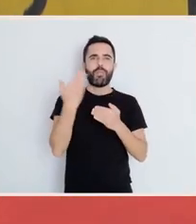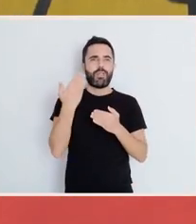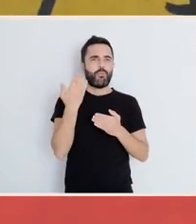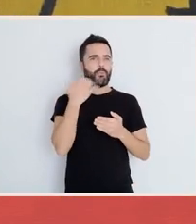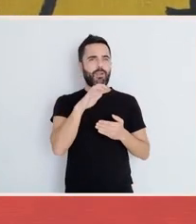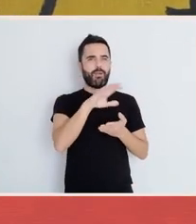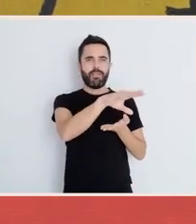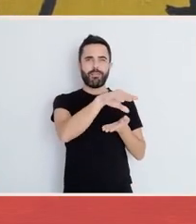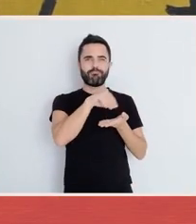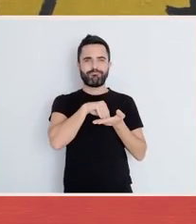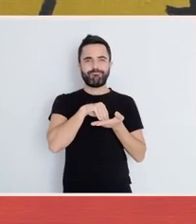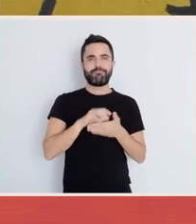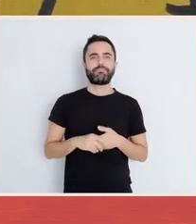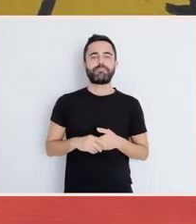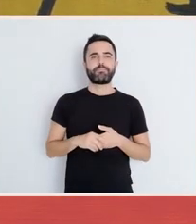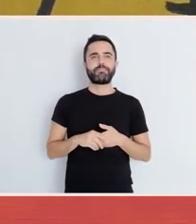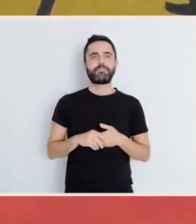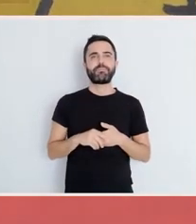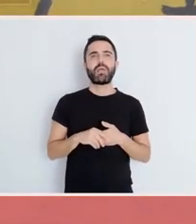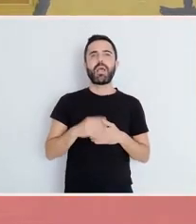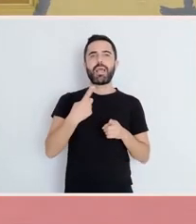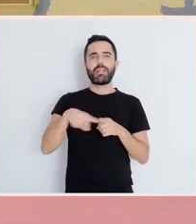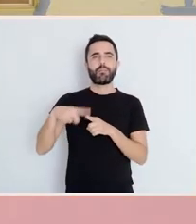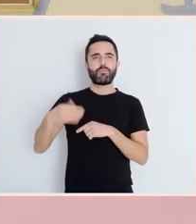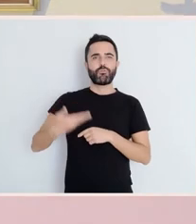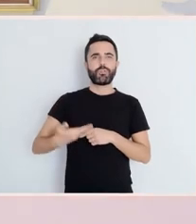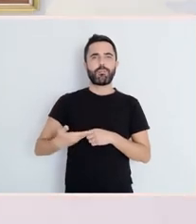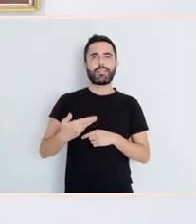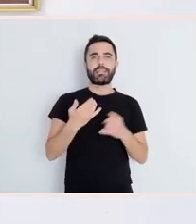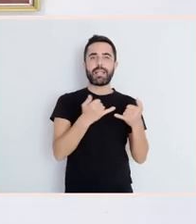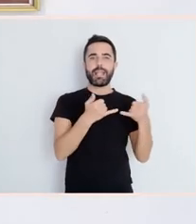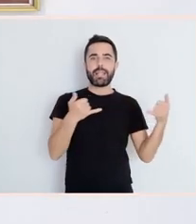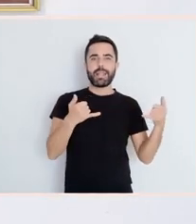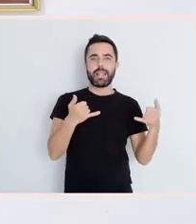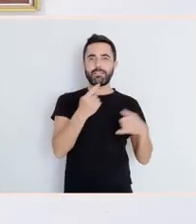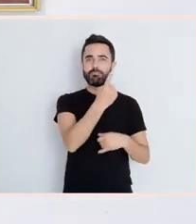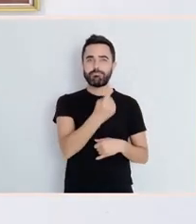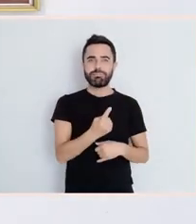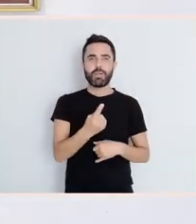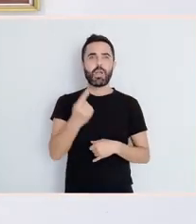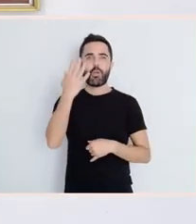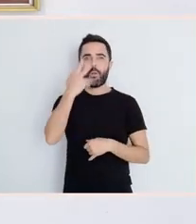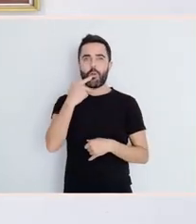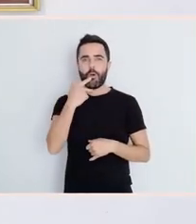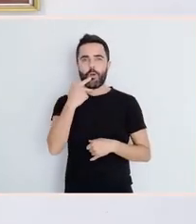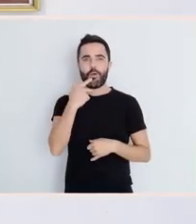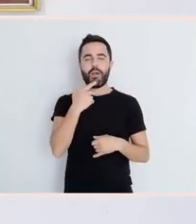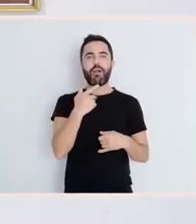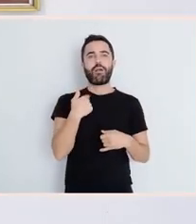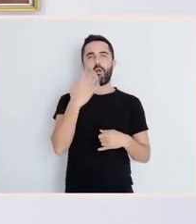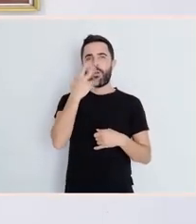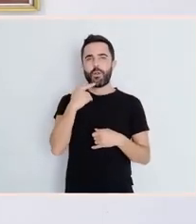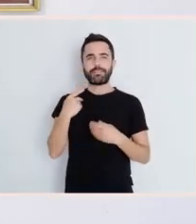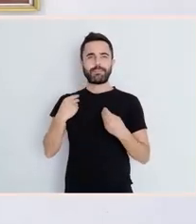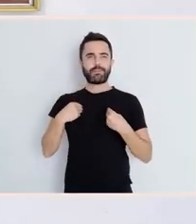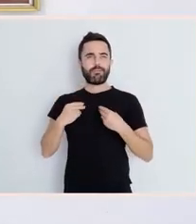Traballa con dous elementos fundamentais, a línea e a cor. Son cores vivas e intensas, líñas